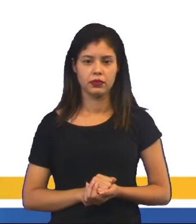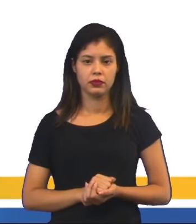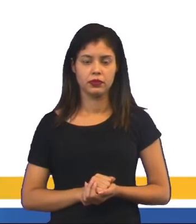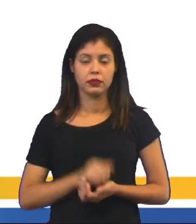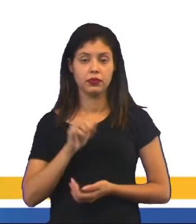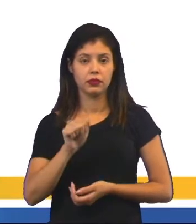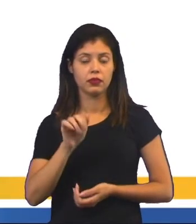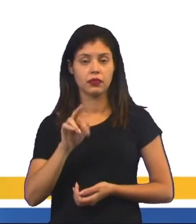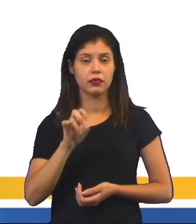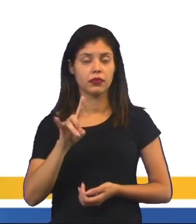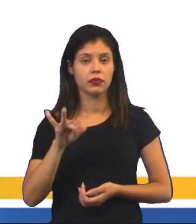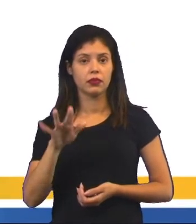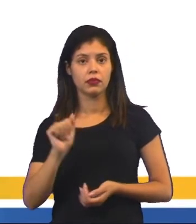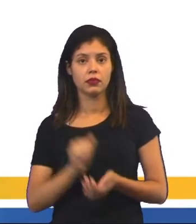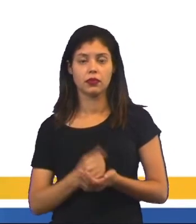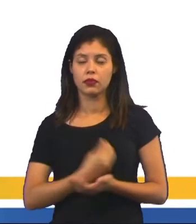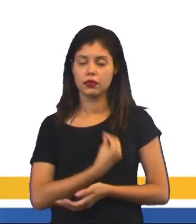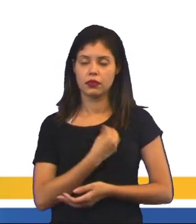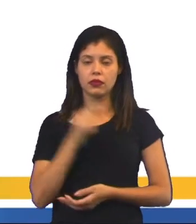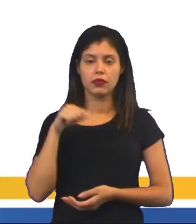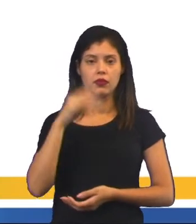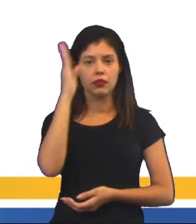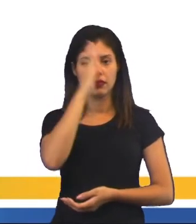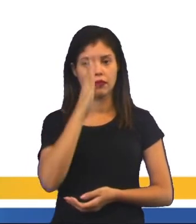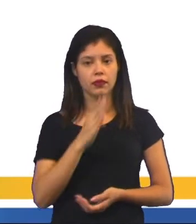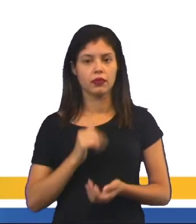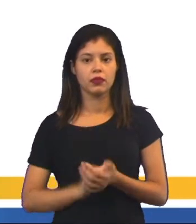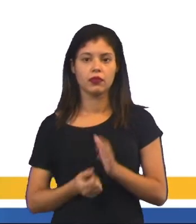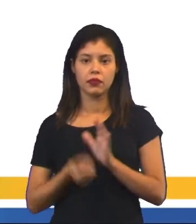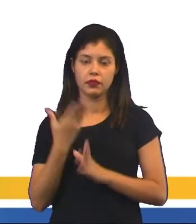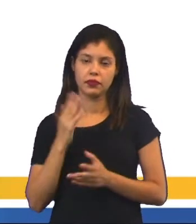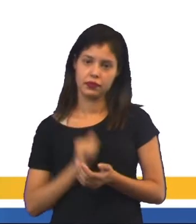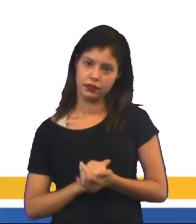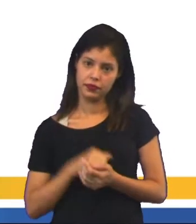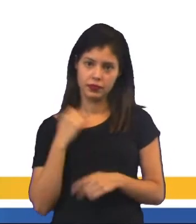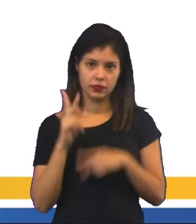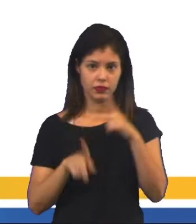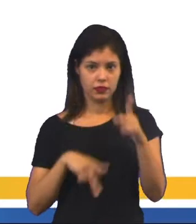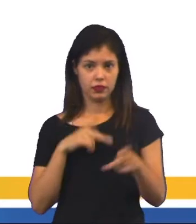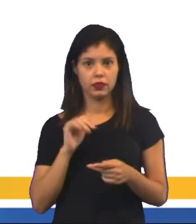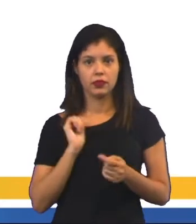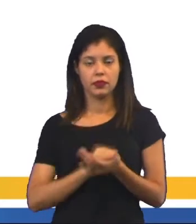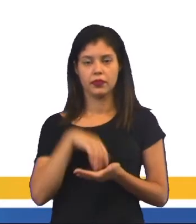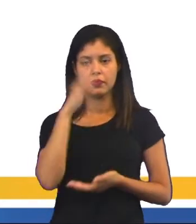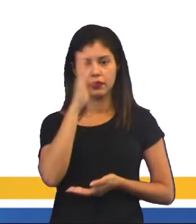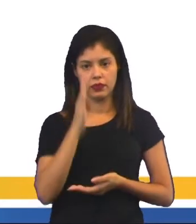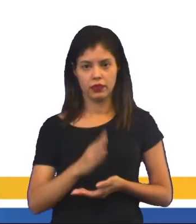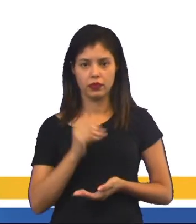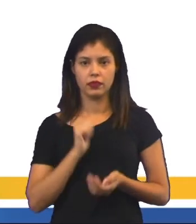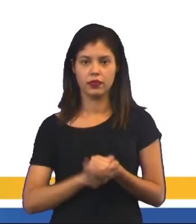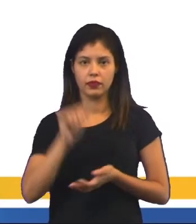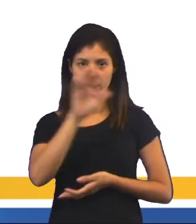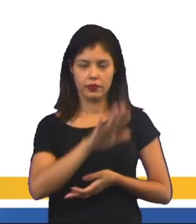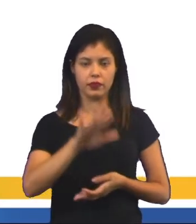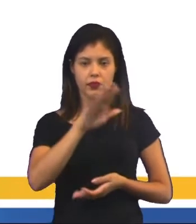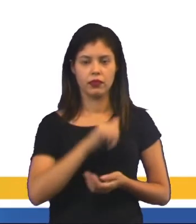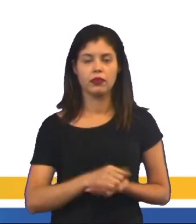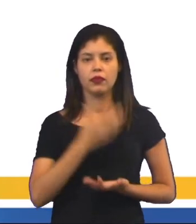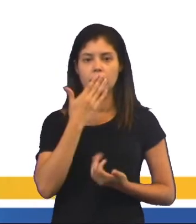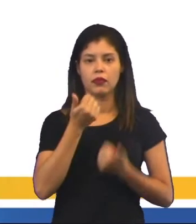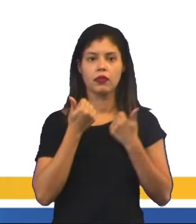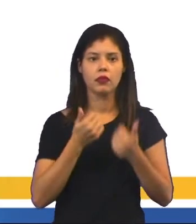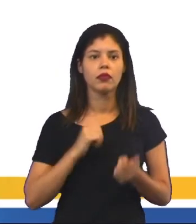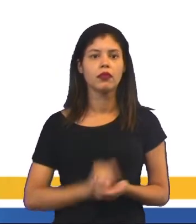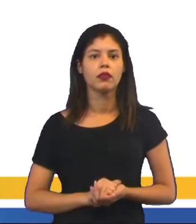asiática que vive no Brasil, que criou isso aí e se popularizou no Brasil inteiro. Muito